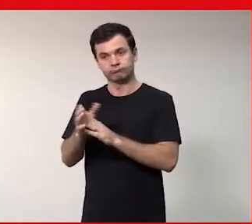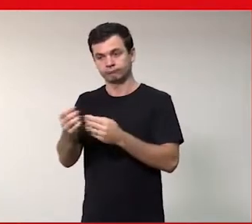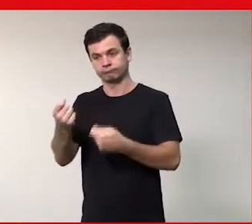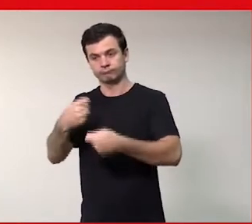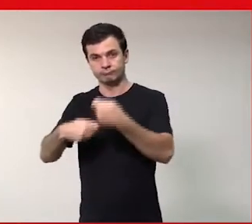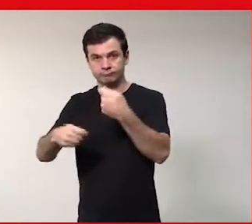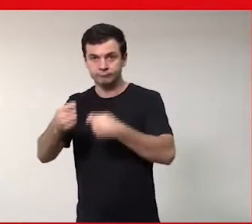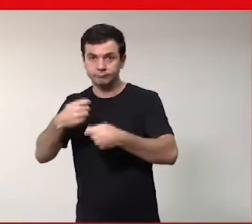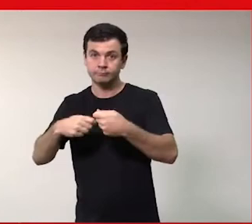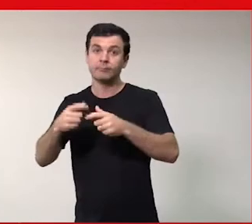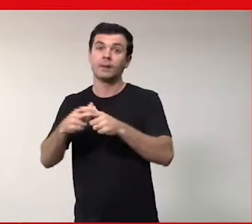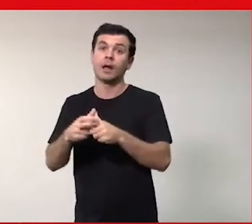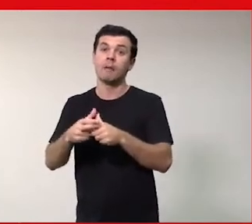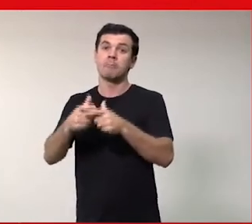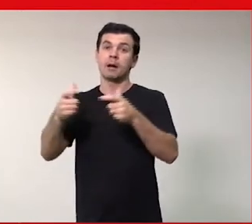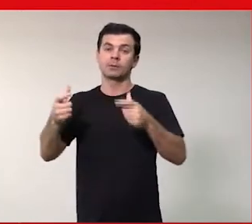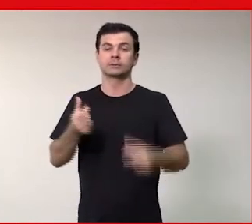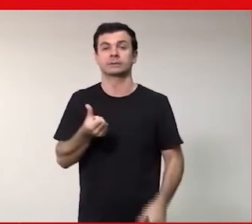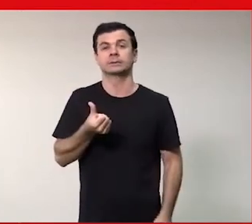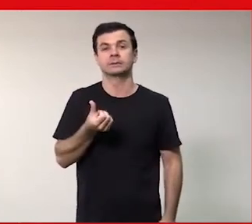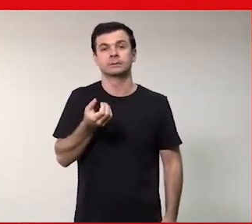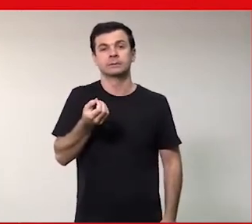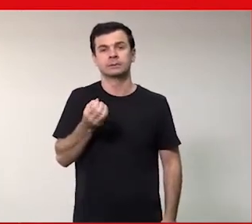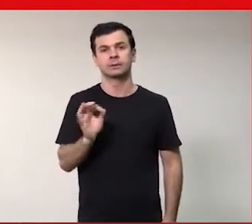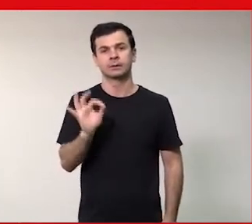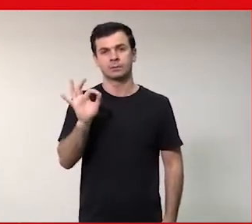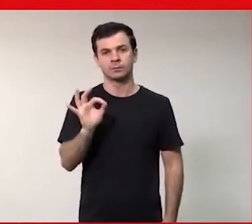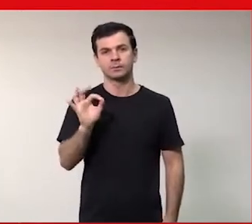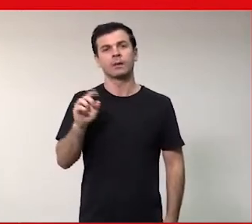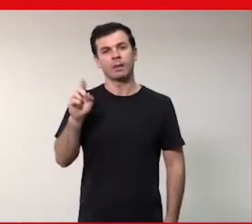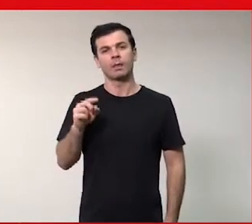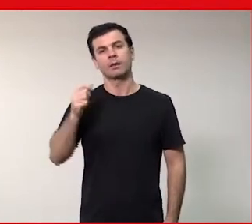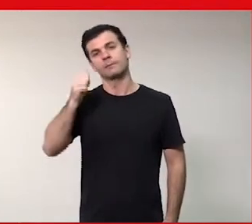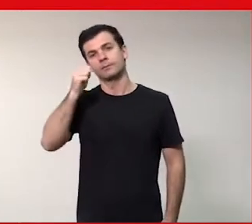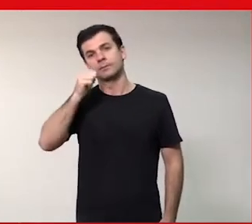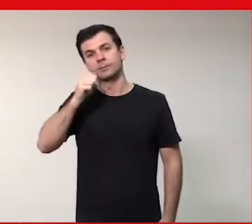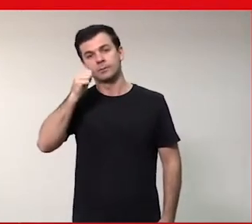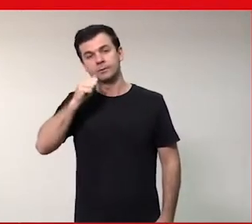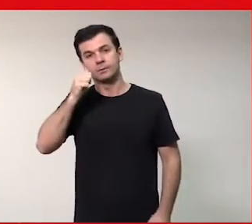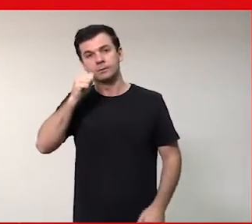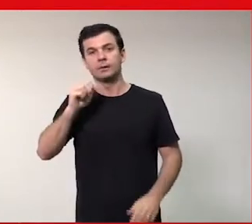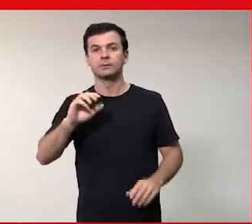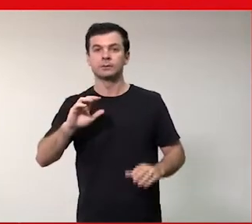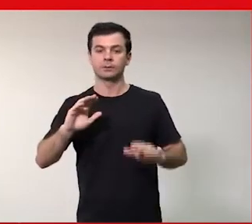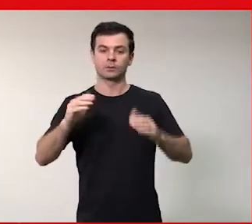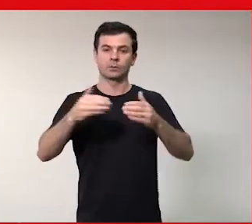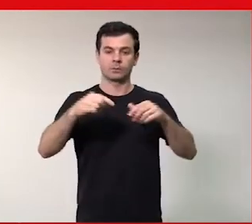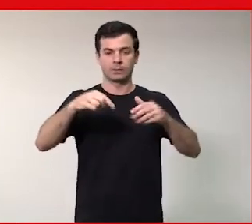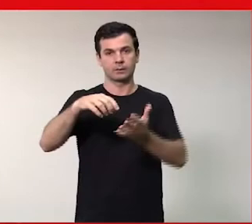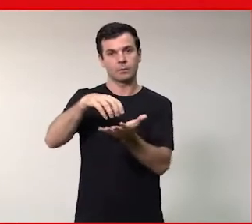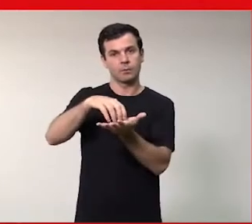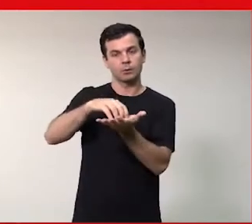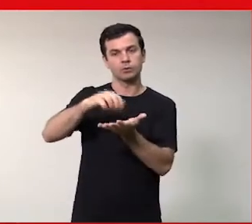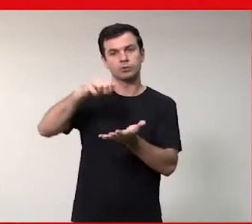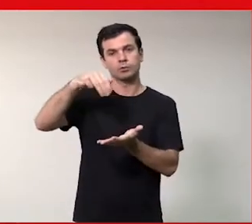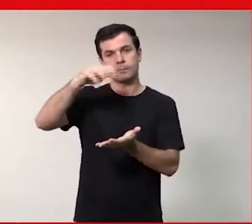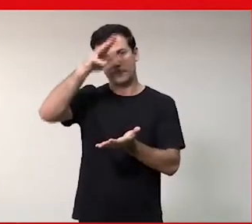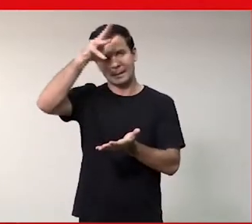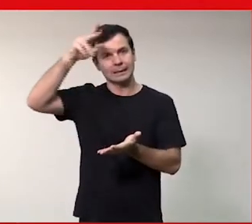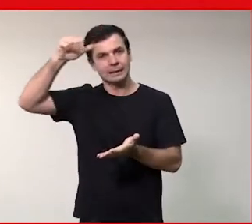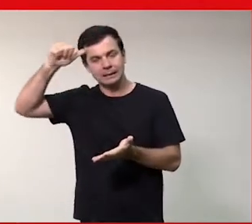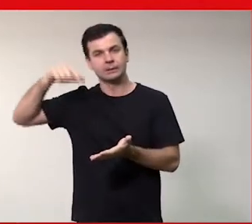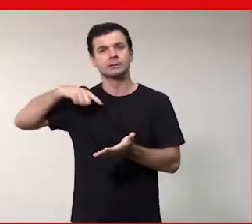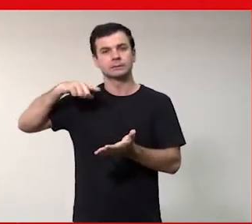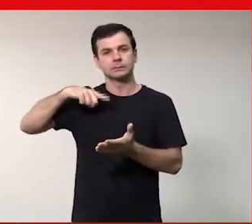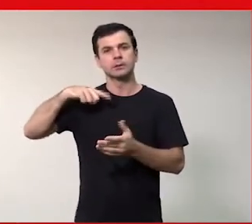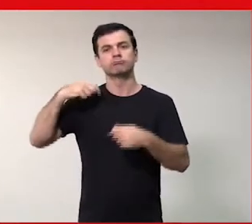por, na sua maioria, quase 60% de mulheres, levando aqui o polo digital de Manaus a ser alavancado, a